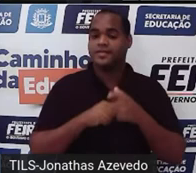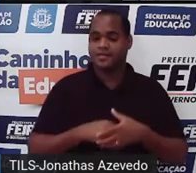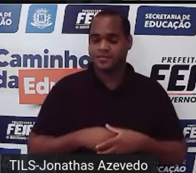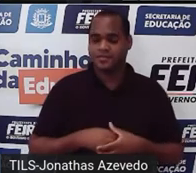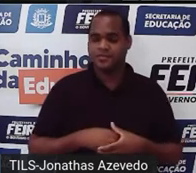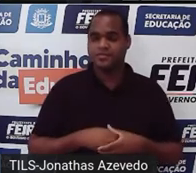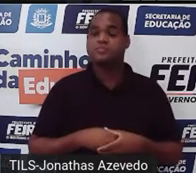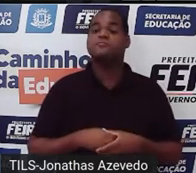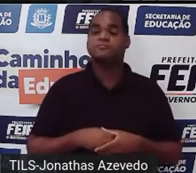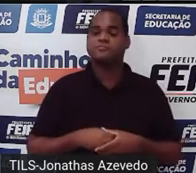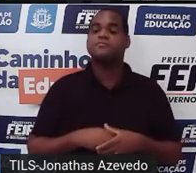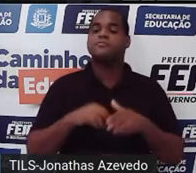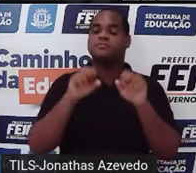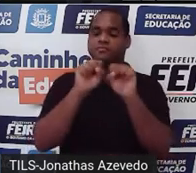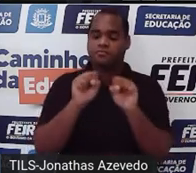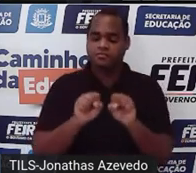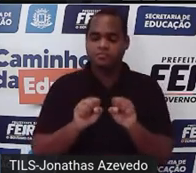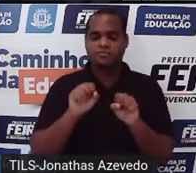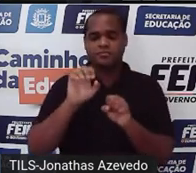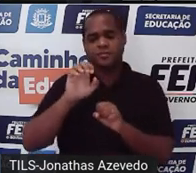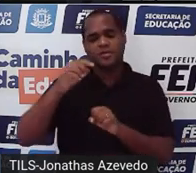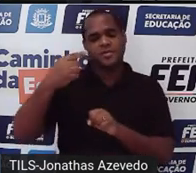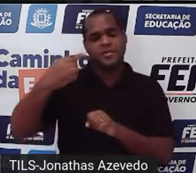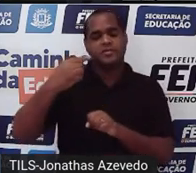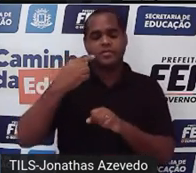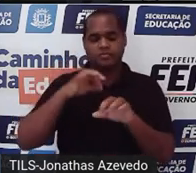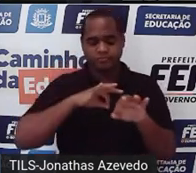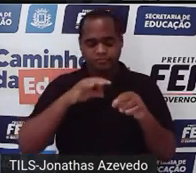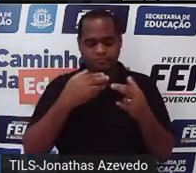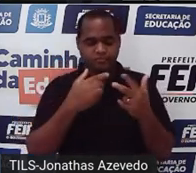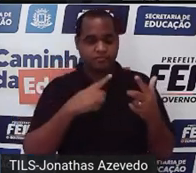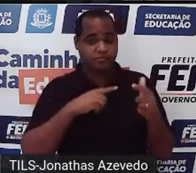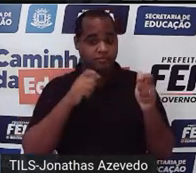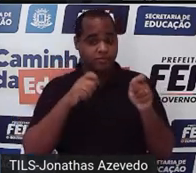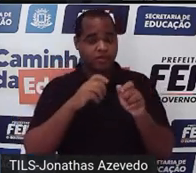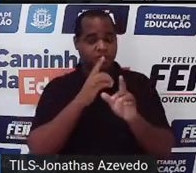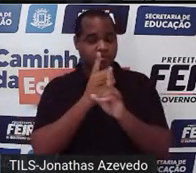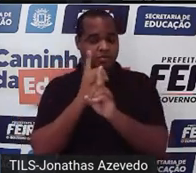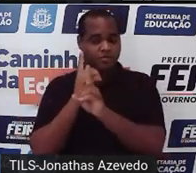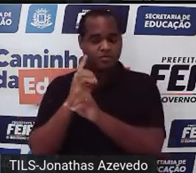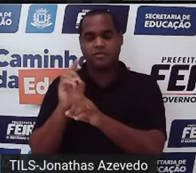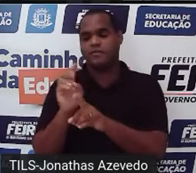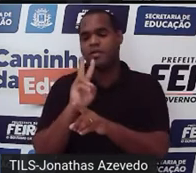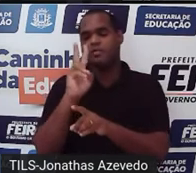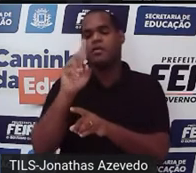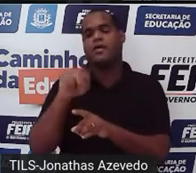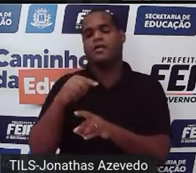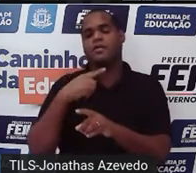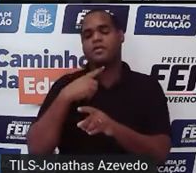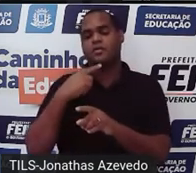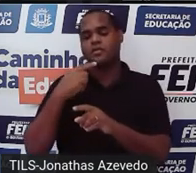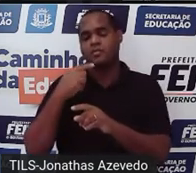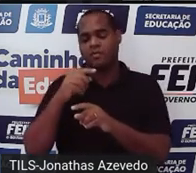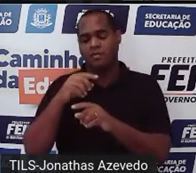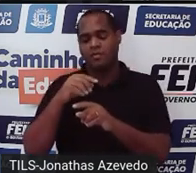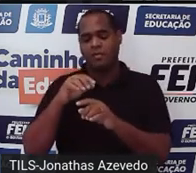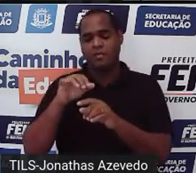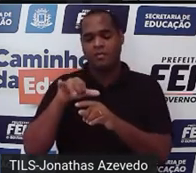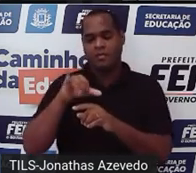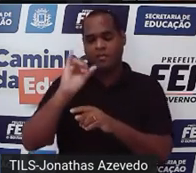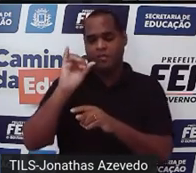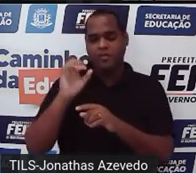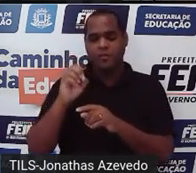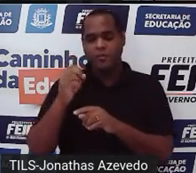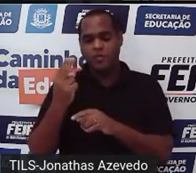bom um sistema de equação quando a gente resolve a gente acha um valor para x e para y que funciona